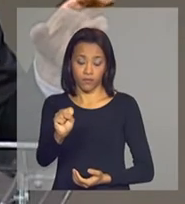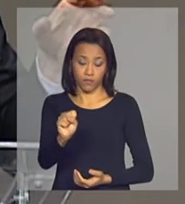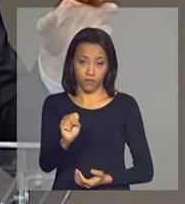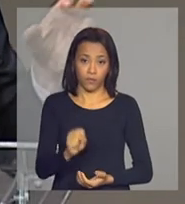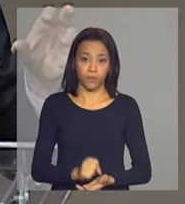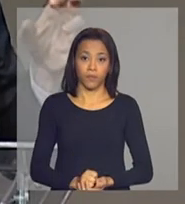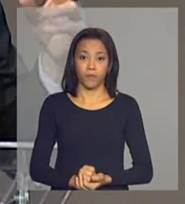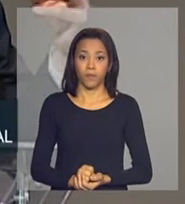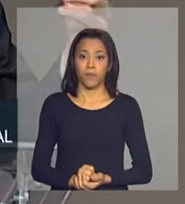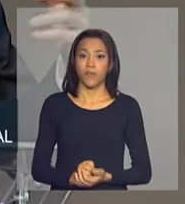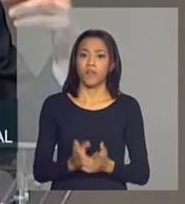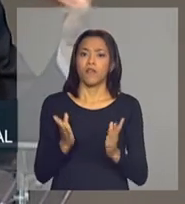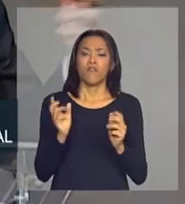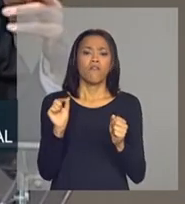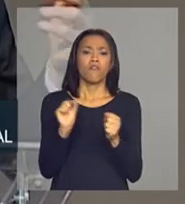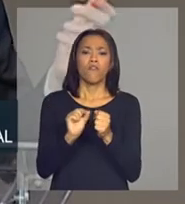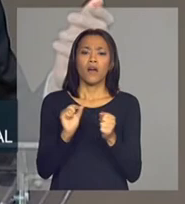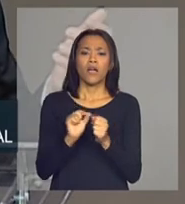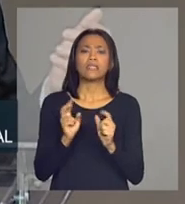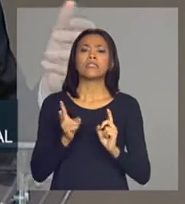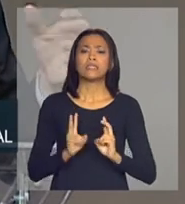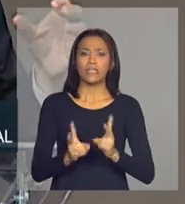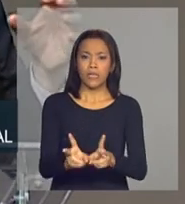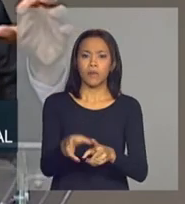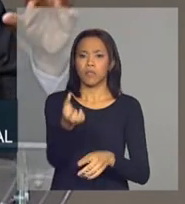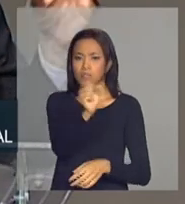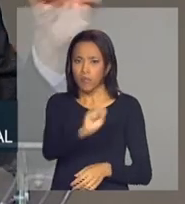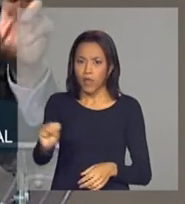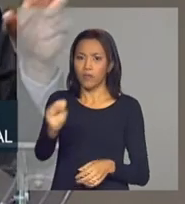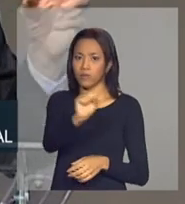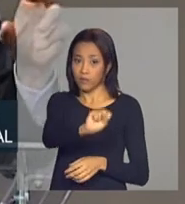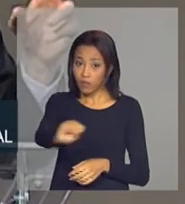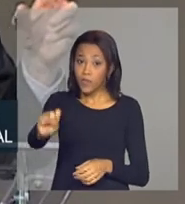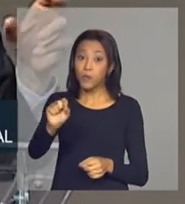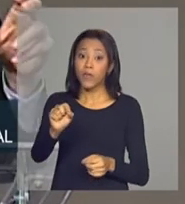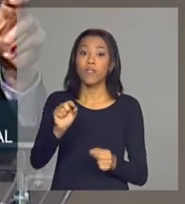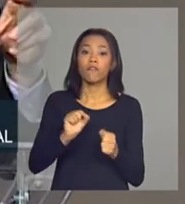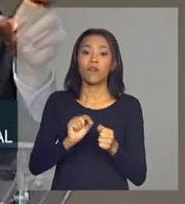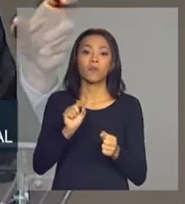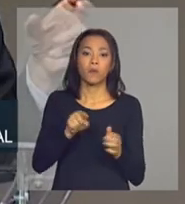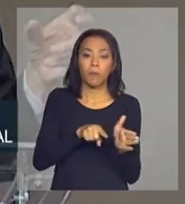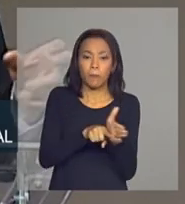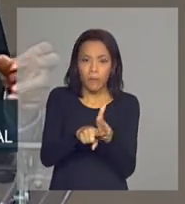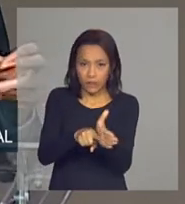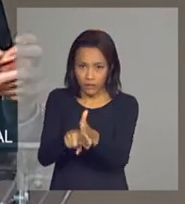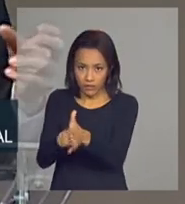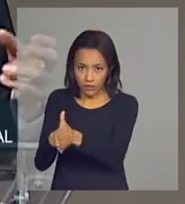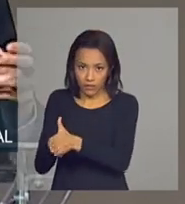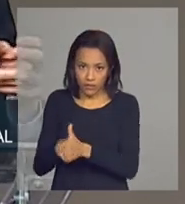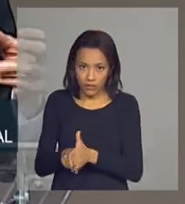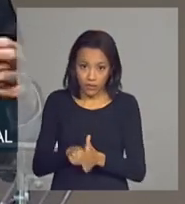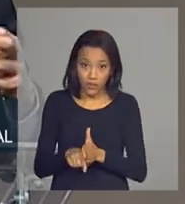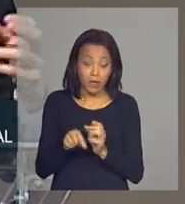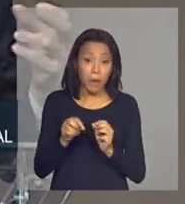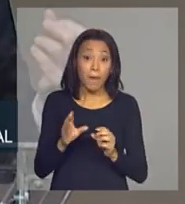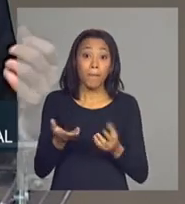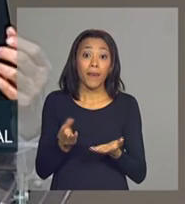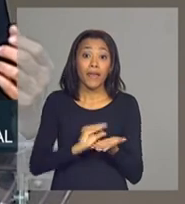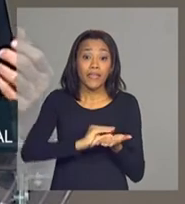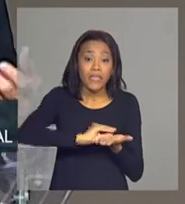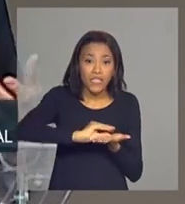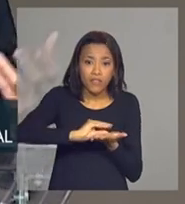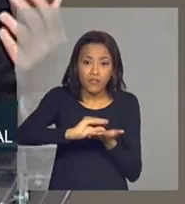realiza semestralmente uma pesquisa de investimento muito